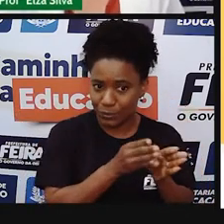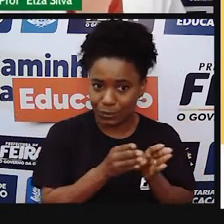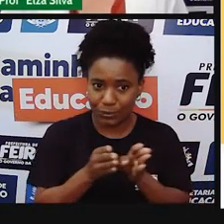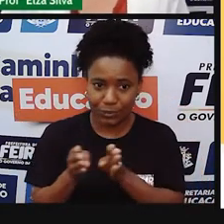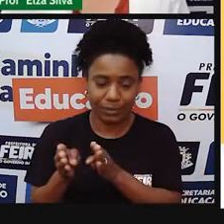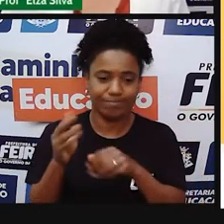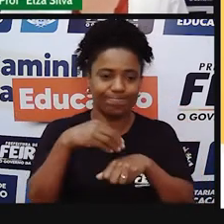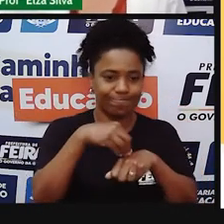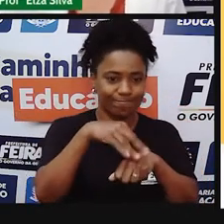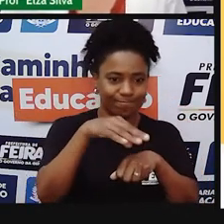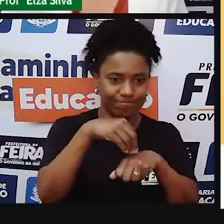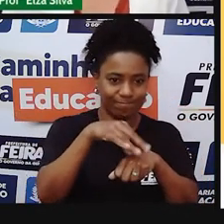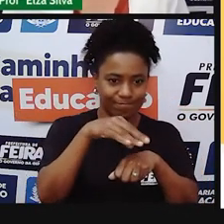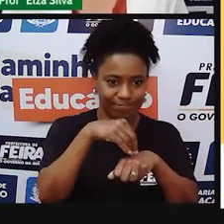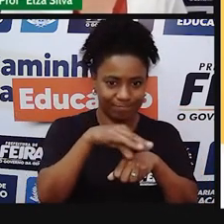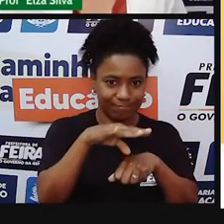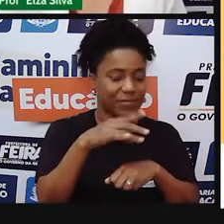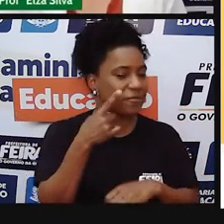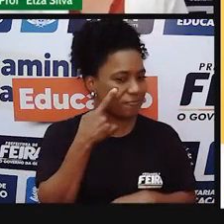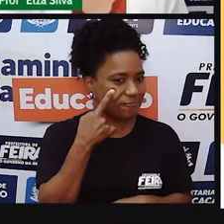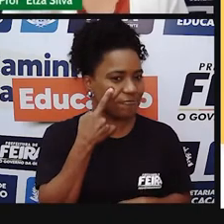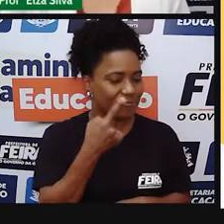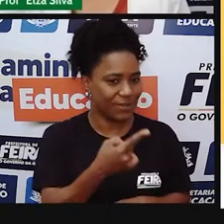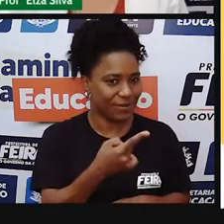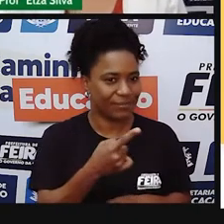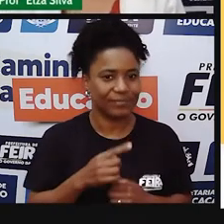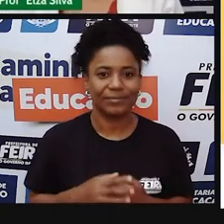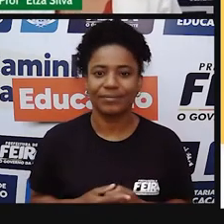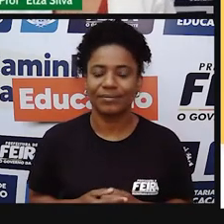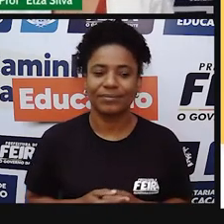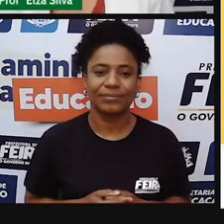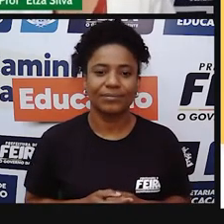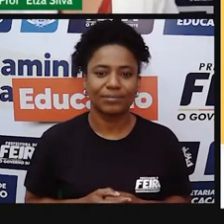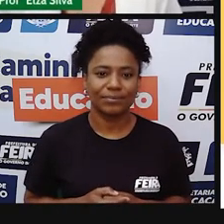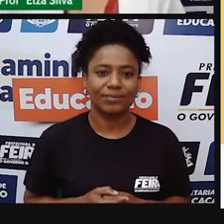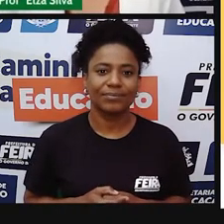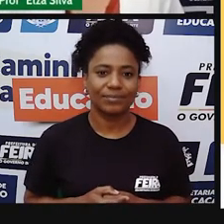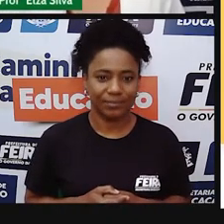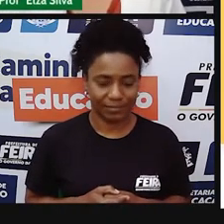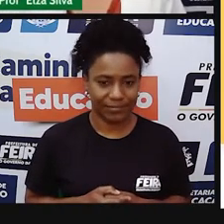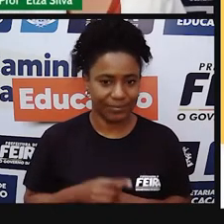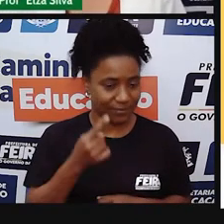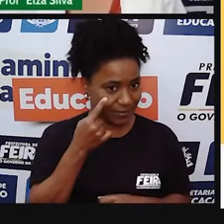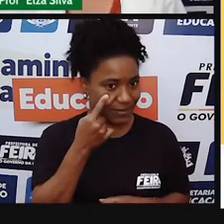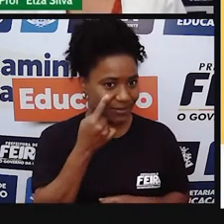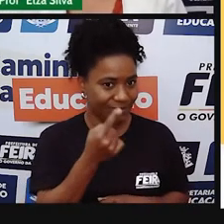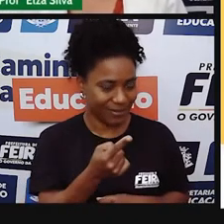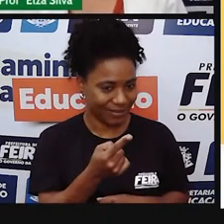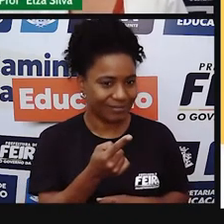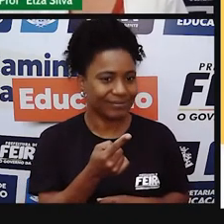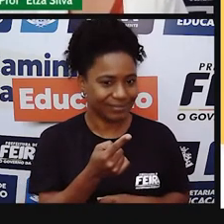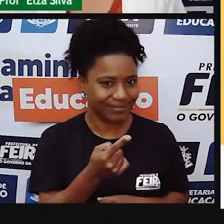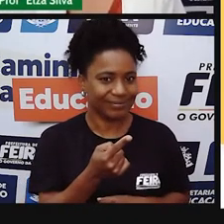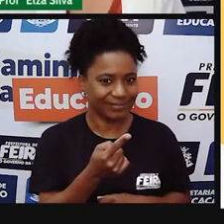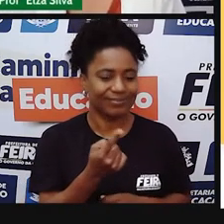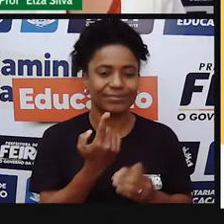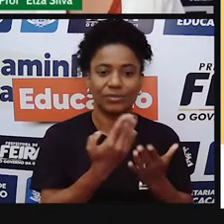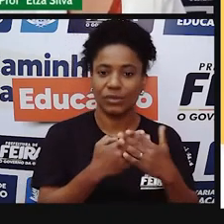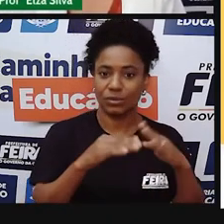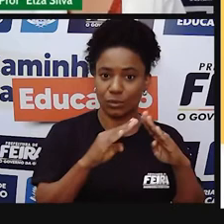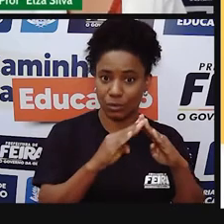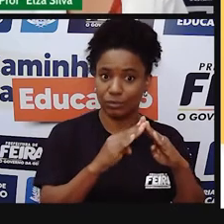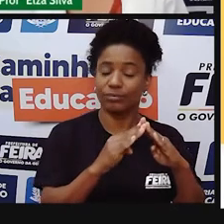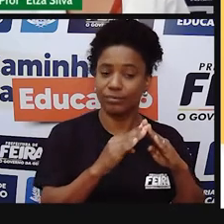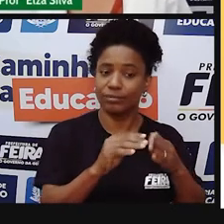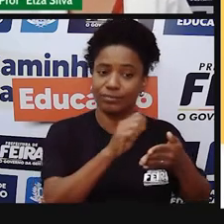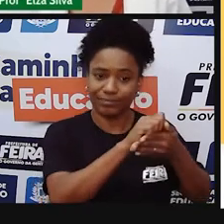você for realizar atividade de classe, durante a nossa aula, ou durante a aula que você tem na sua escola, coloque o título